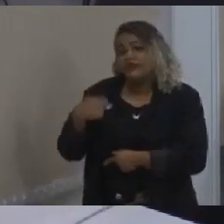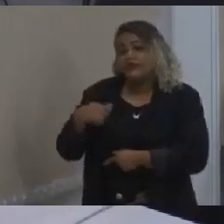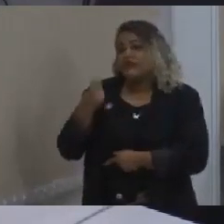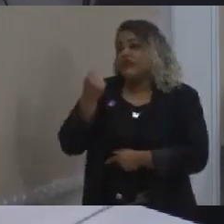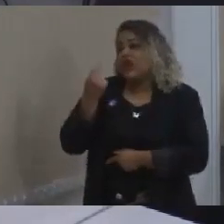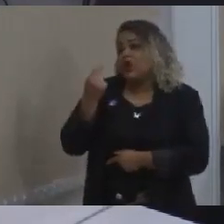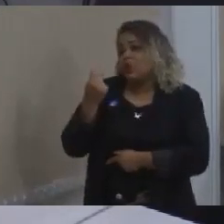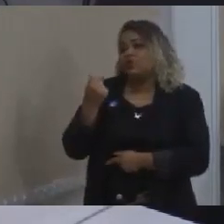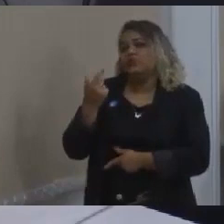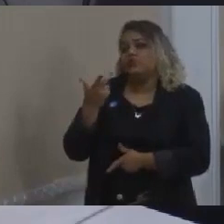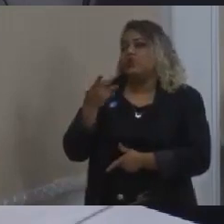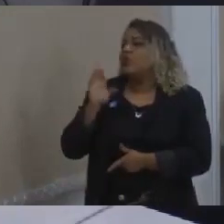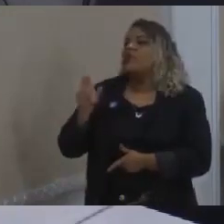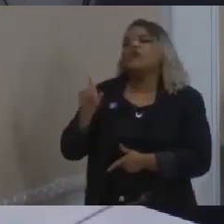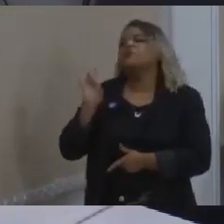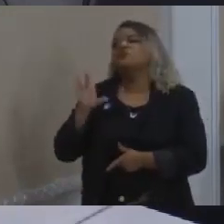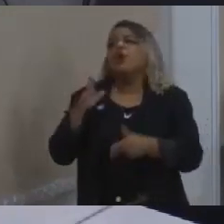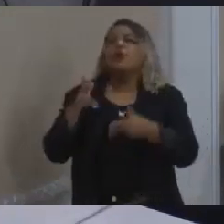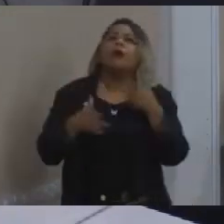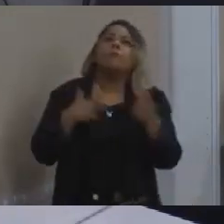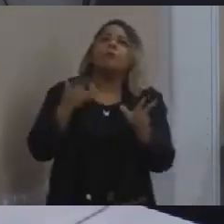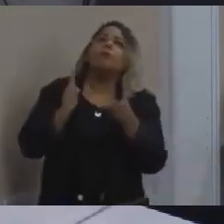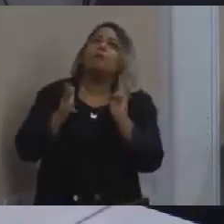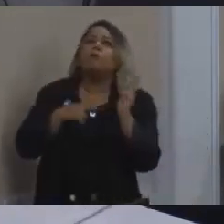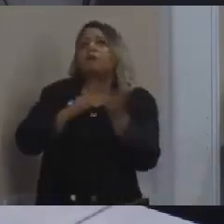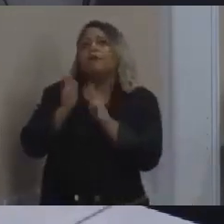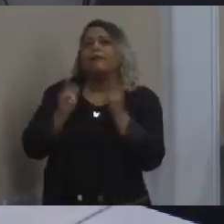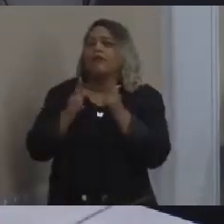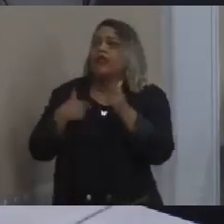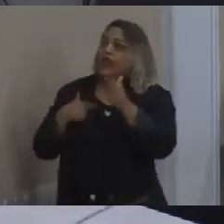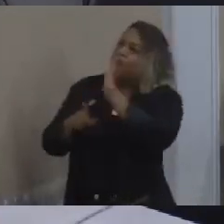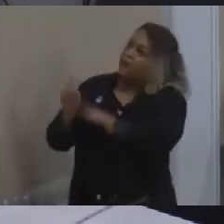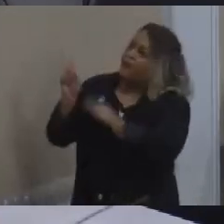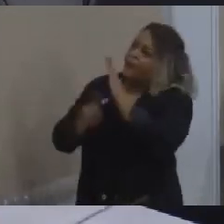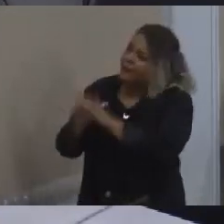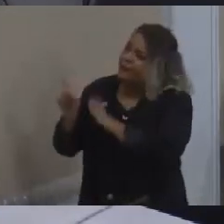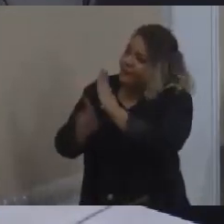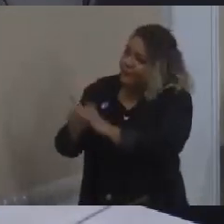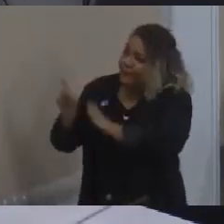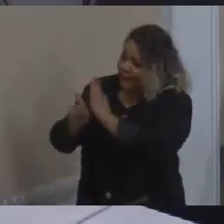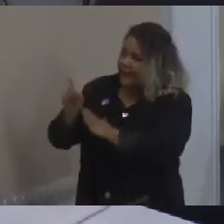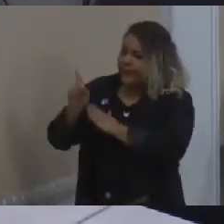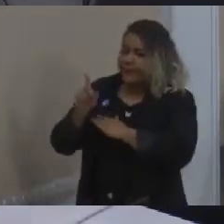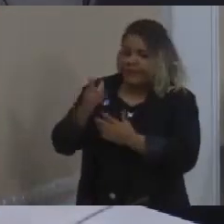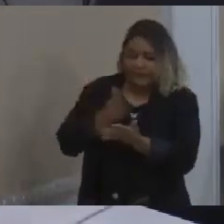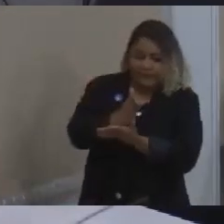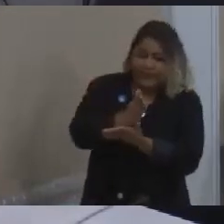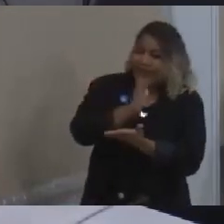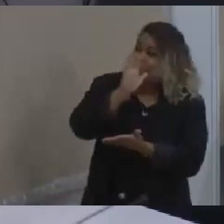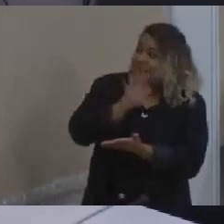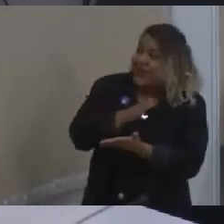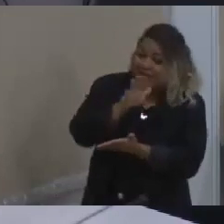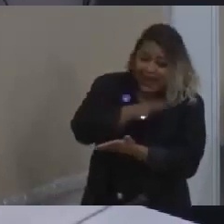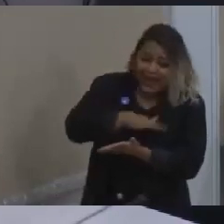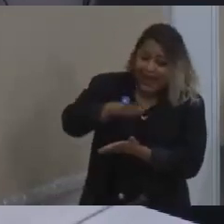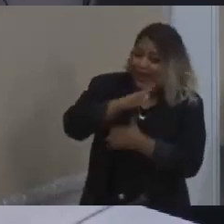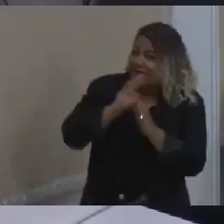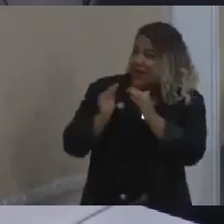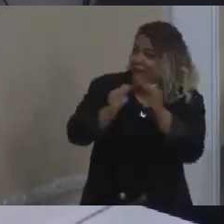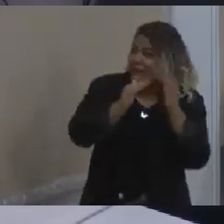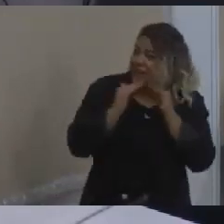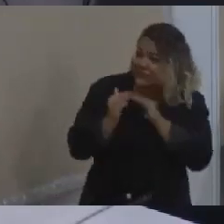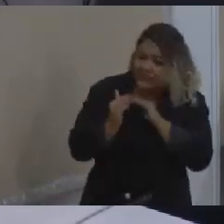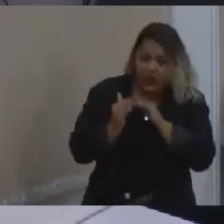E não é ficar no discurso. Essas perguntas que eu fui fazendo a respeito aqui da parte de habitação, é que justamente agora, com